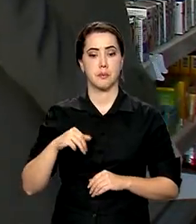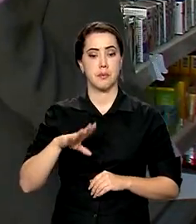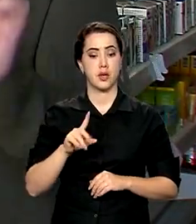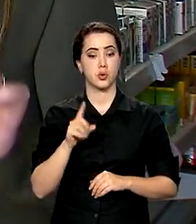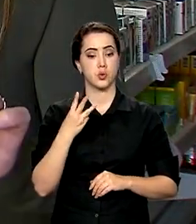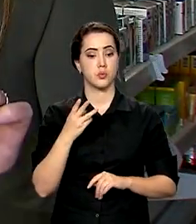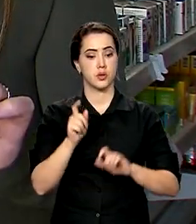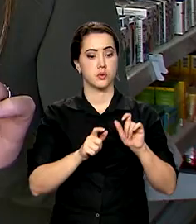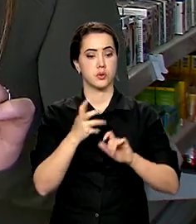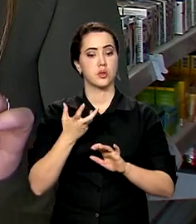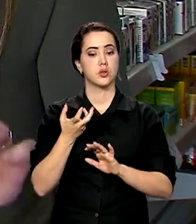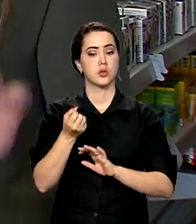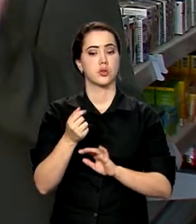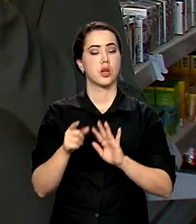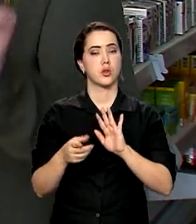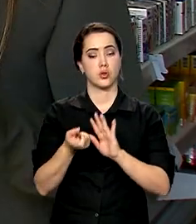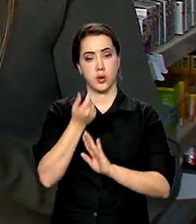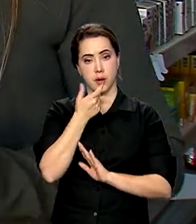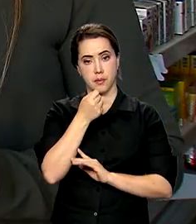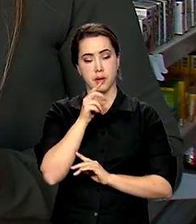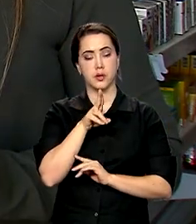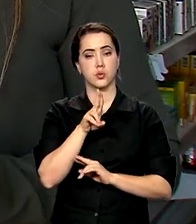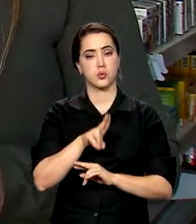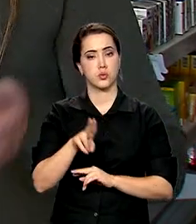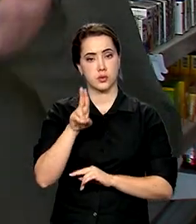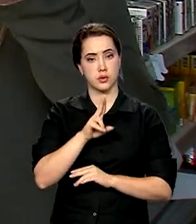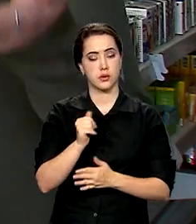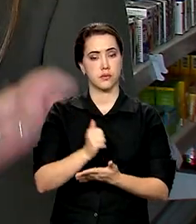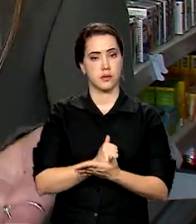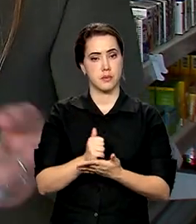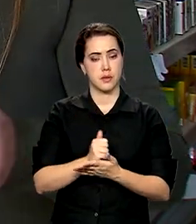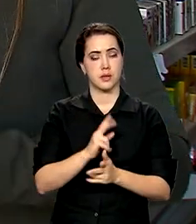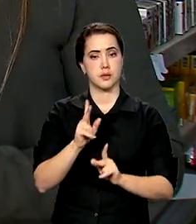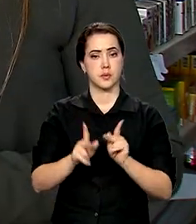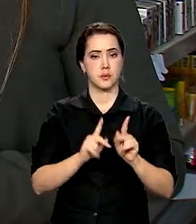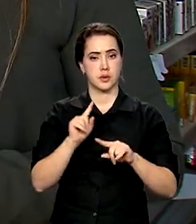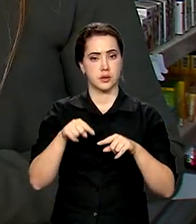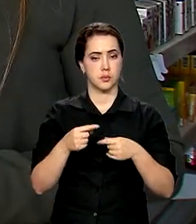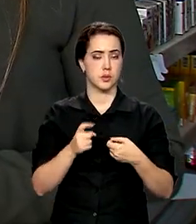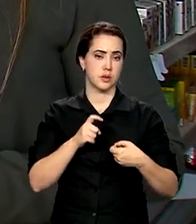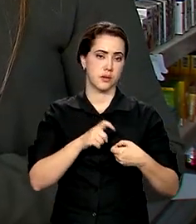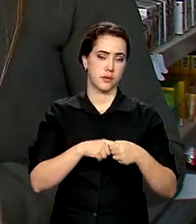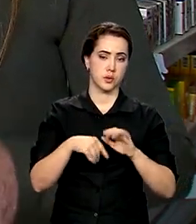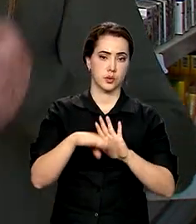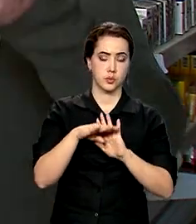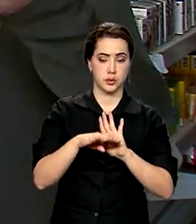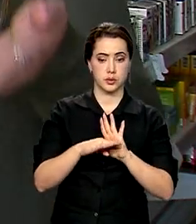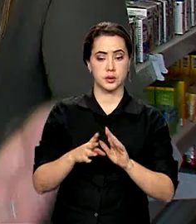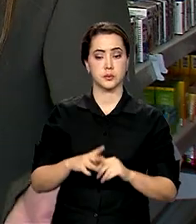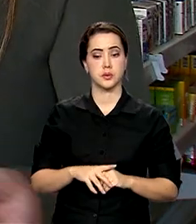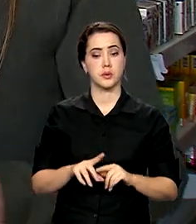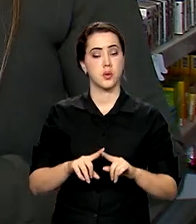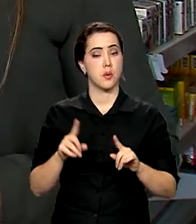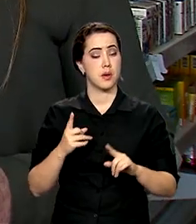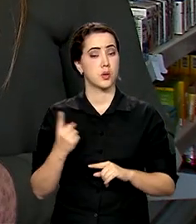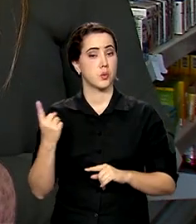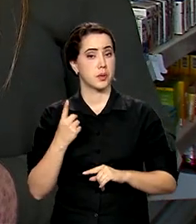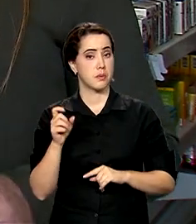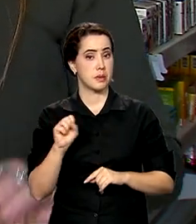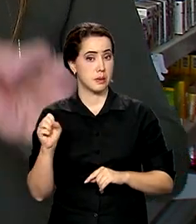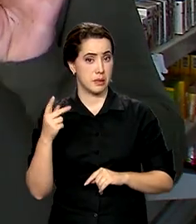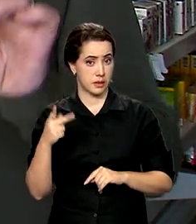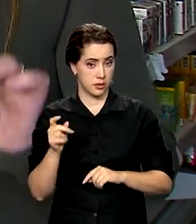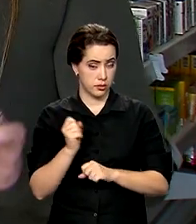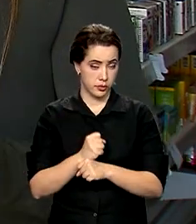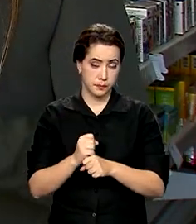já retiraram medicamentos pelo Farmácia Popular após a retomada do programa. Só no primeiro semestre deste